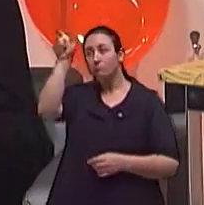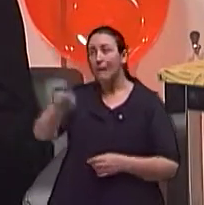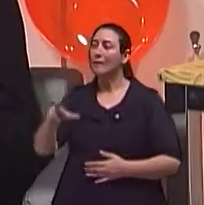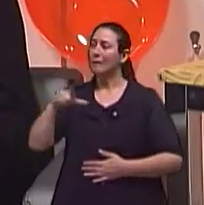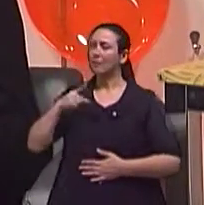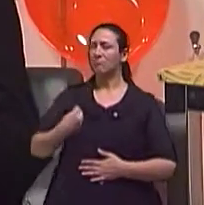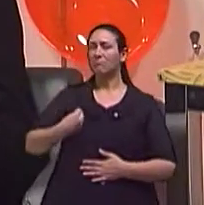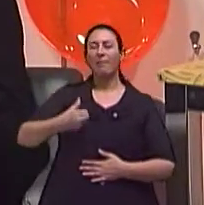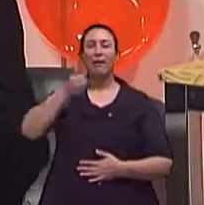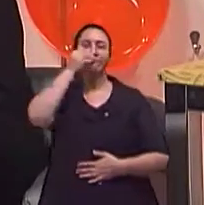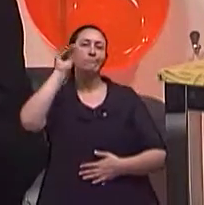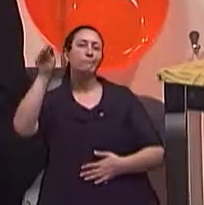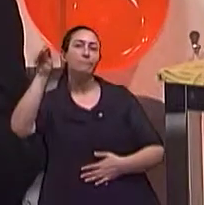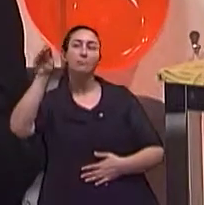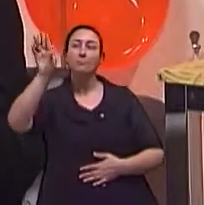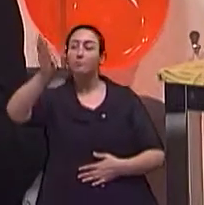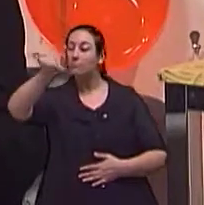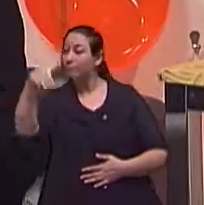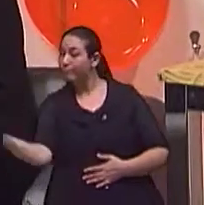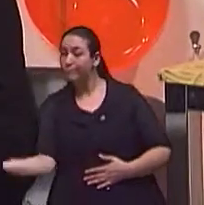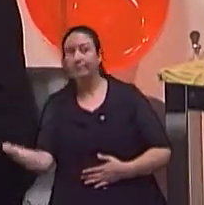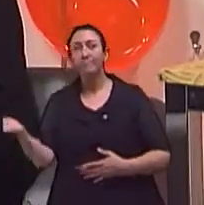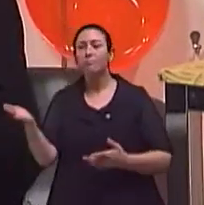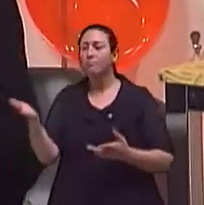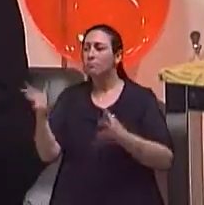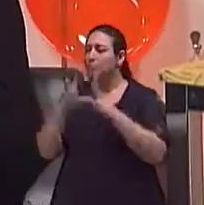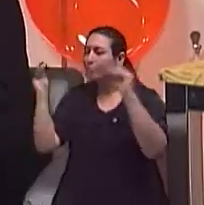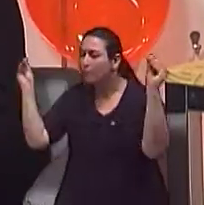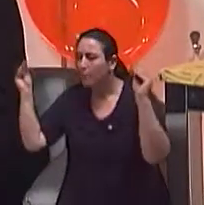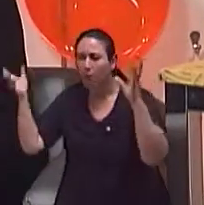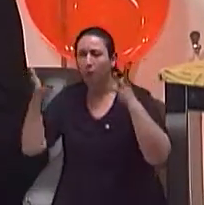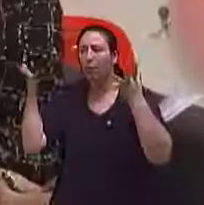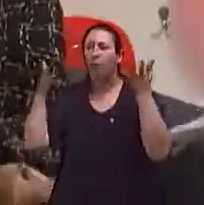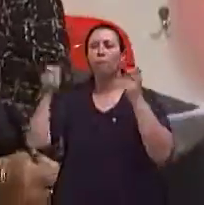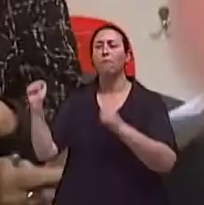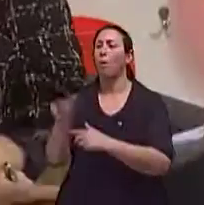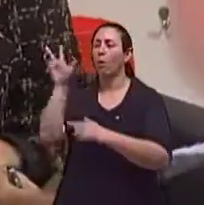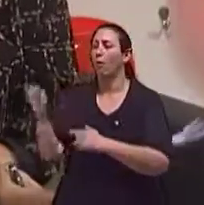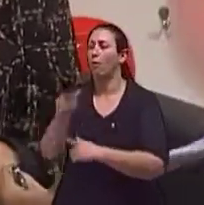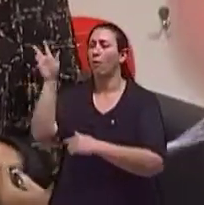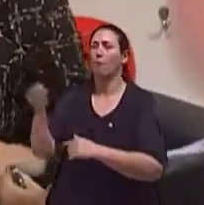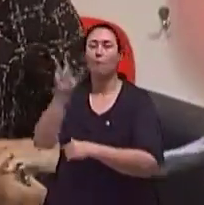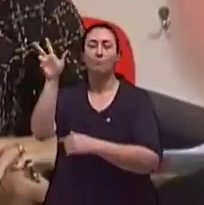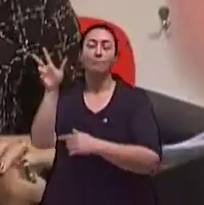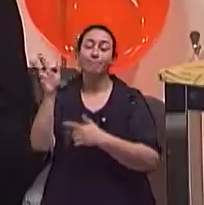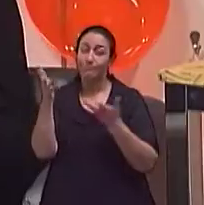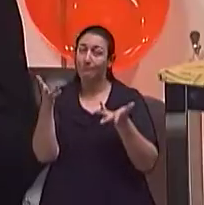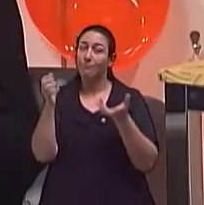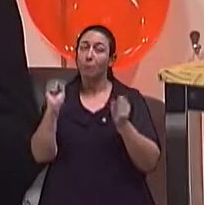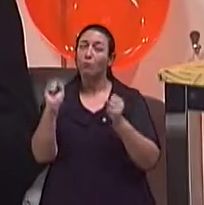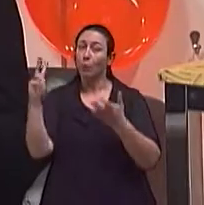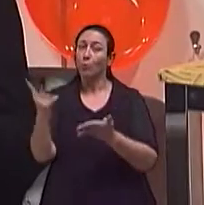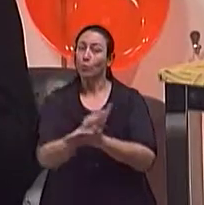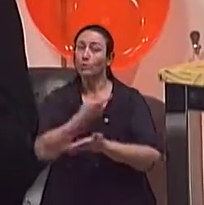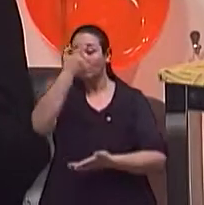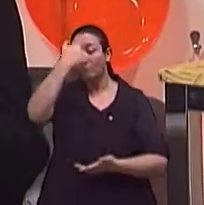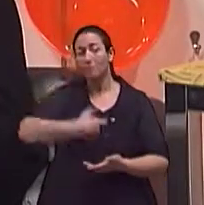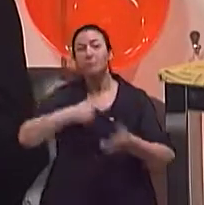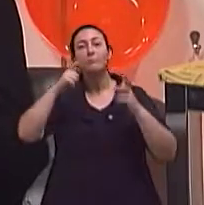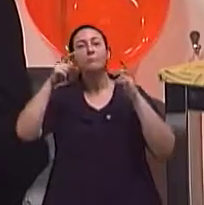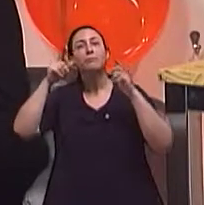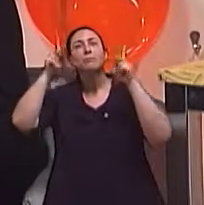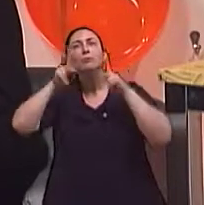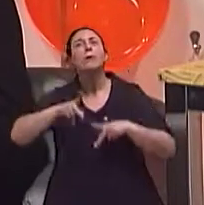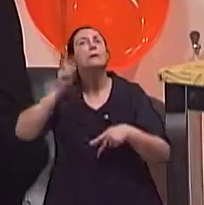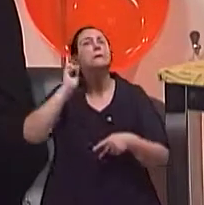Então, por isso que é bom a gente... Valorizar jovem Valorizar aquilo que a gente tem enquanto está do lado da gente. Exatamente. Mas é